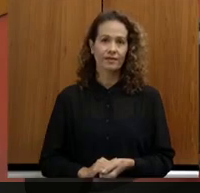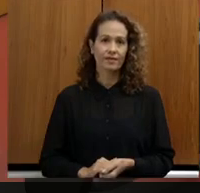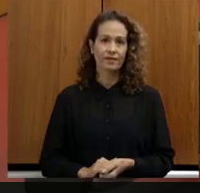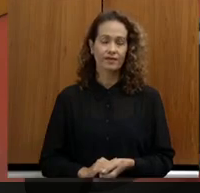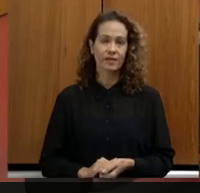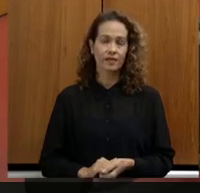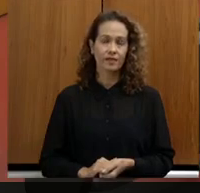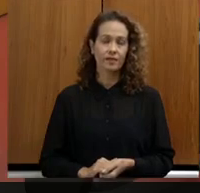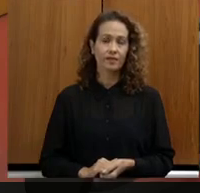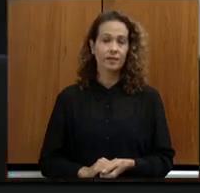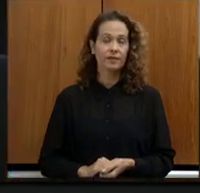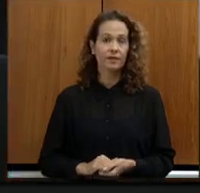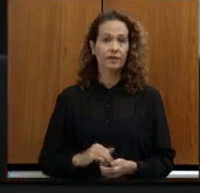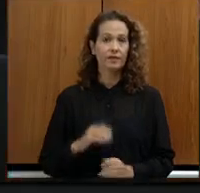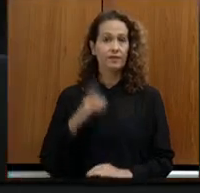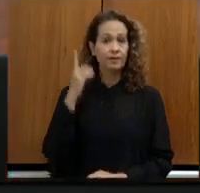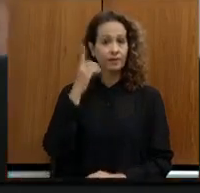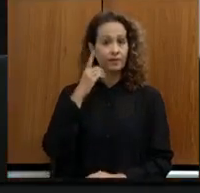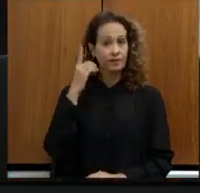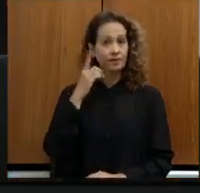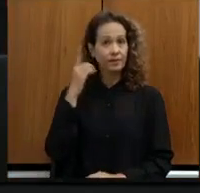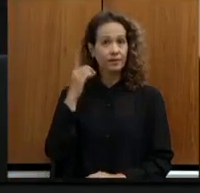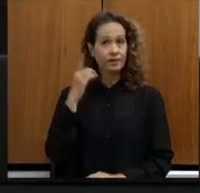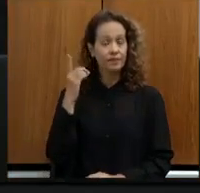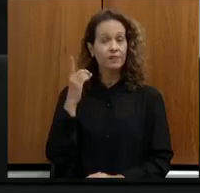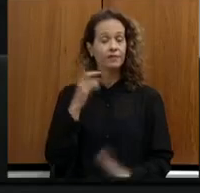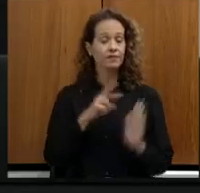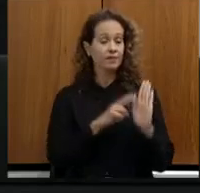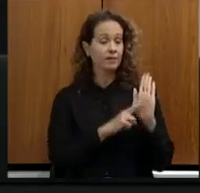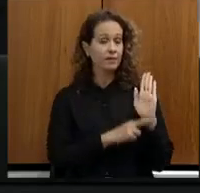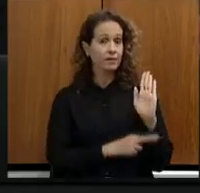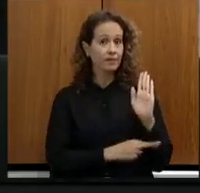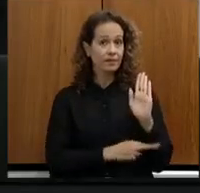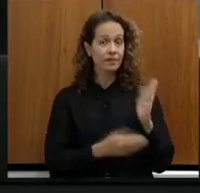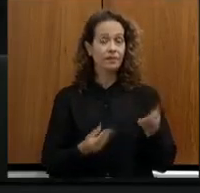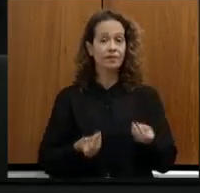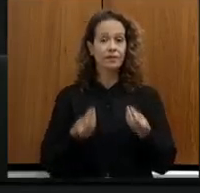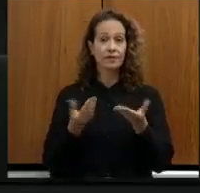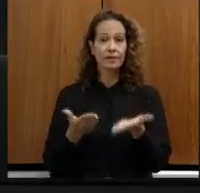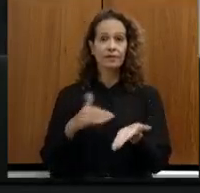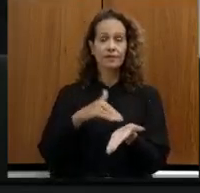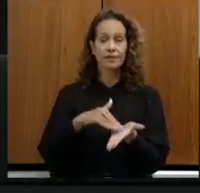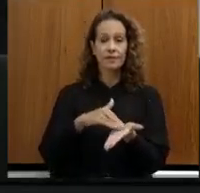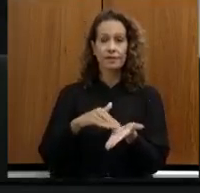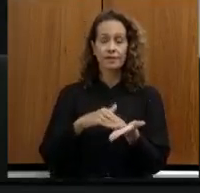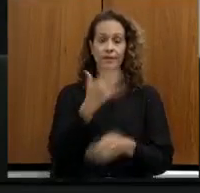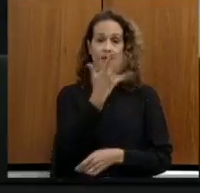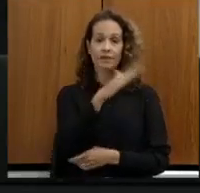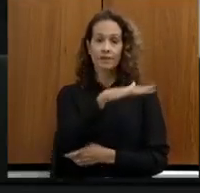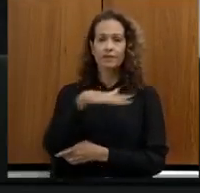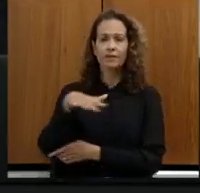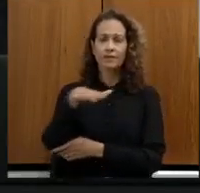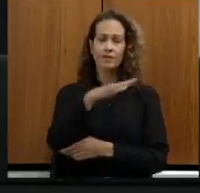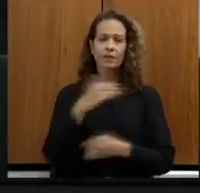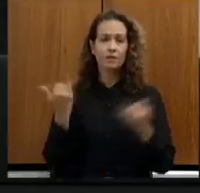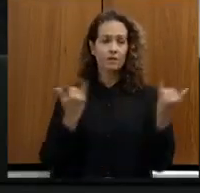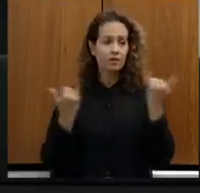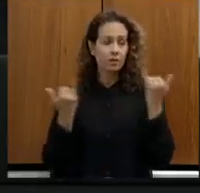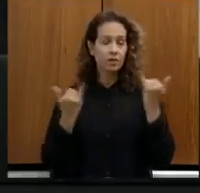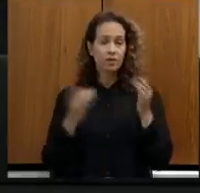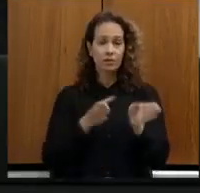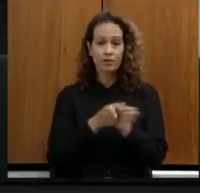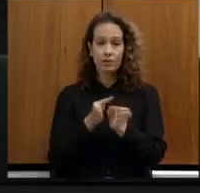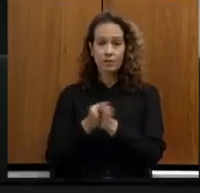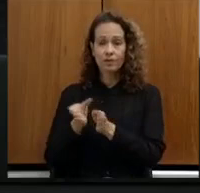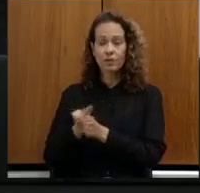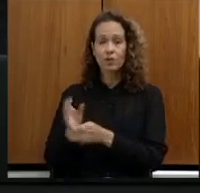O deputado que subscreve requer nos termos regimentais seja encaminhado à Secretaria do Estado de Meio Ambiente, pedindo informações como substanciada em estudo que oriente os municípios